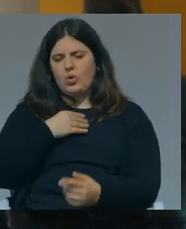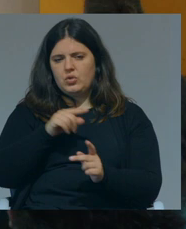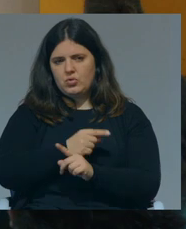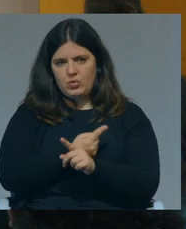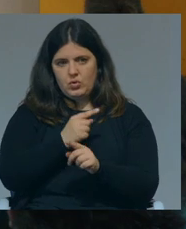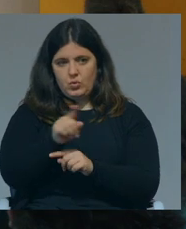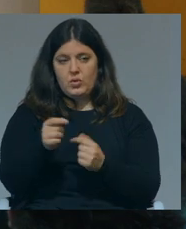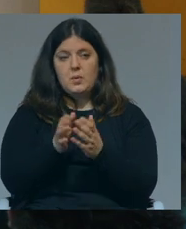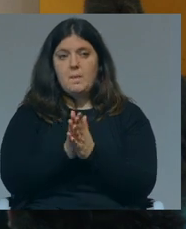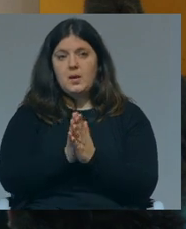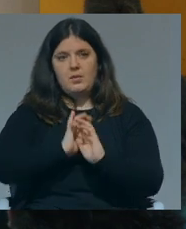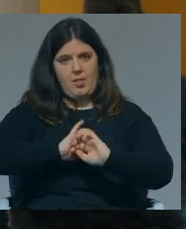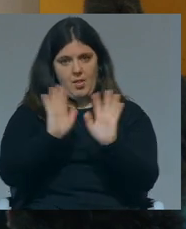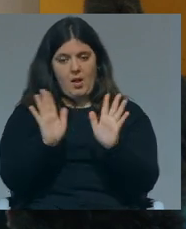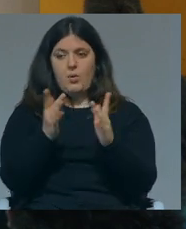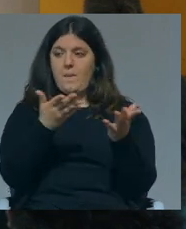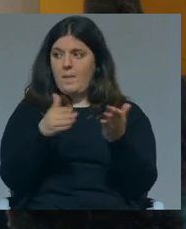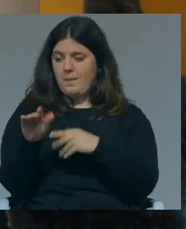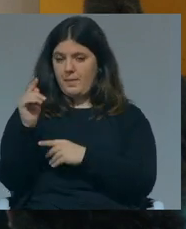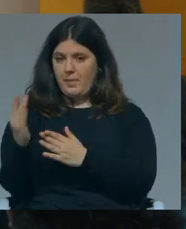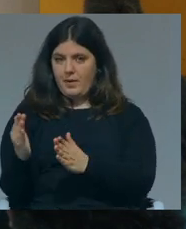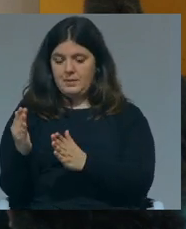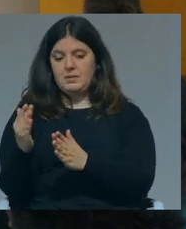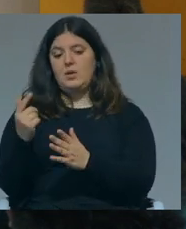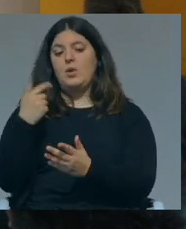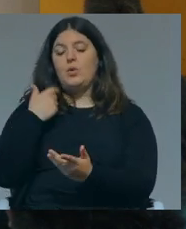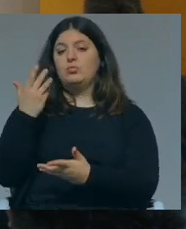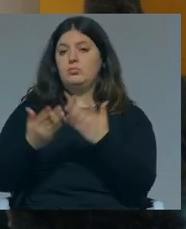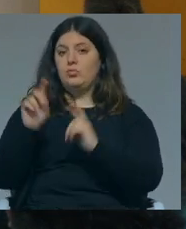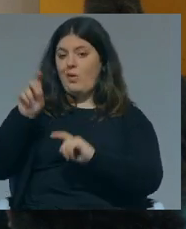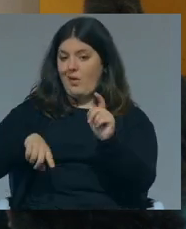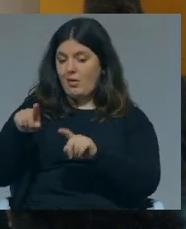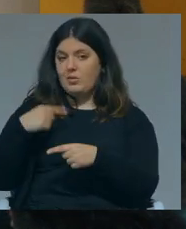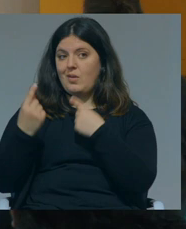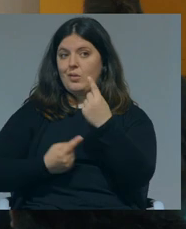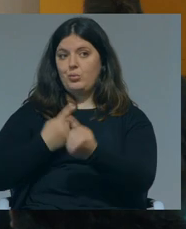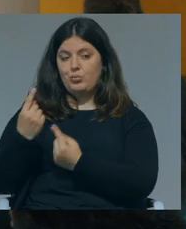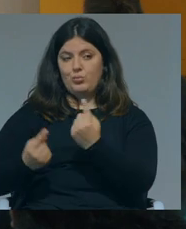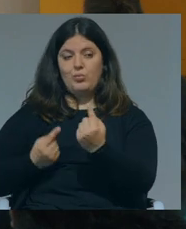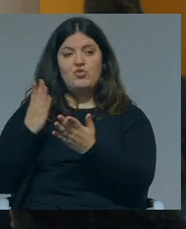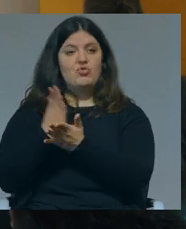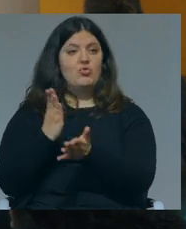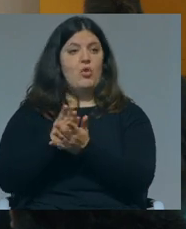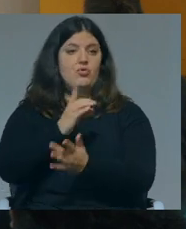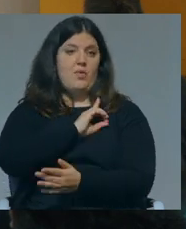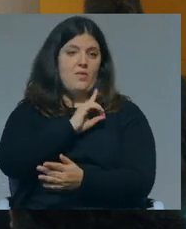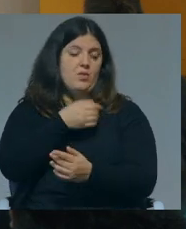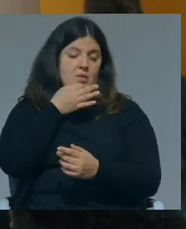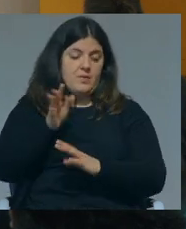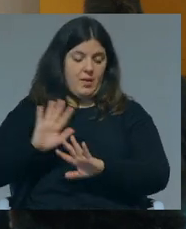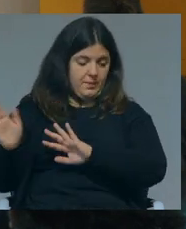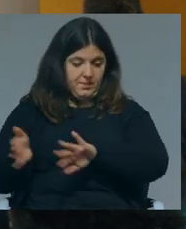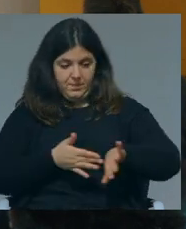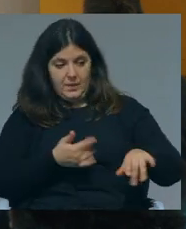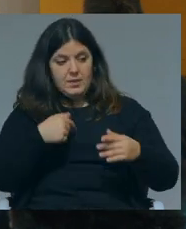mas obviamente que uma parte do peso nos rankings de algum bom, nas escolas privadas isso nem se fala quer dizer